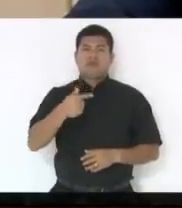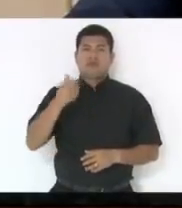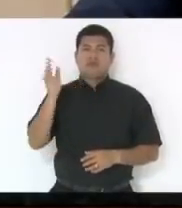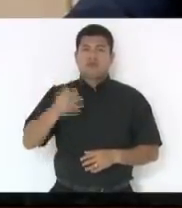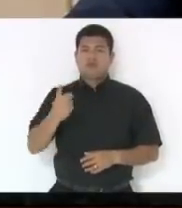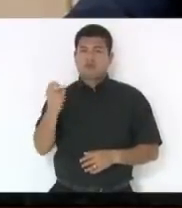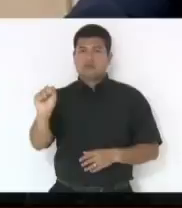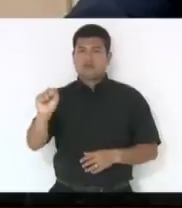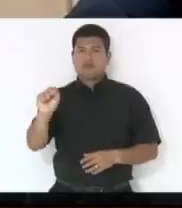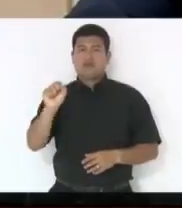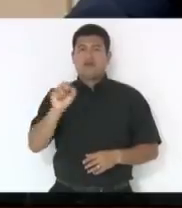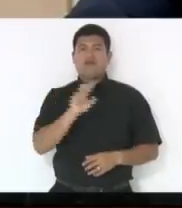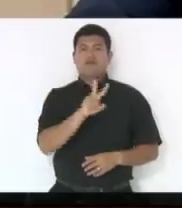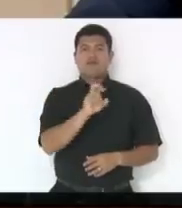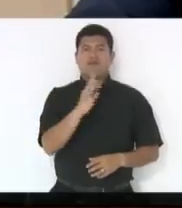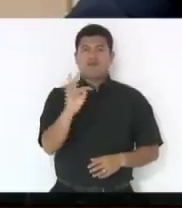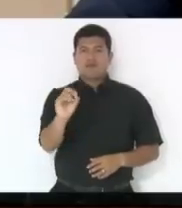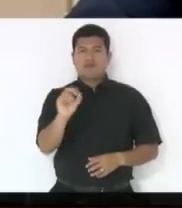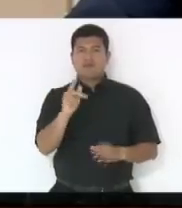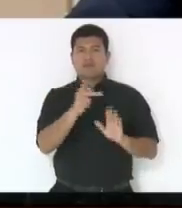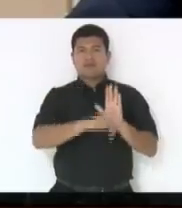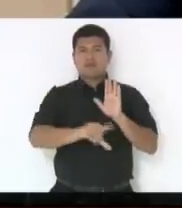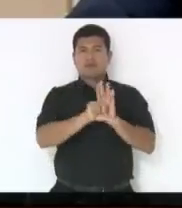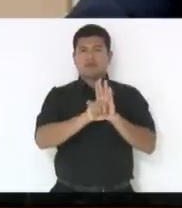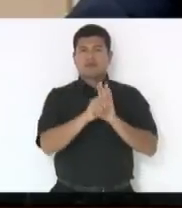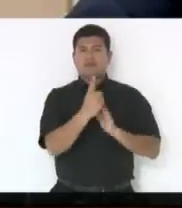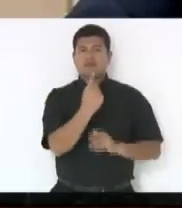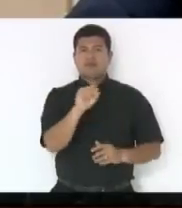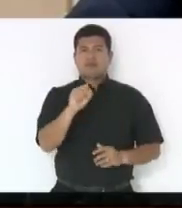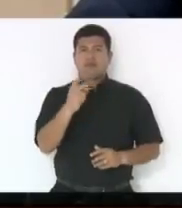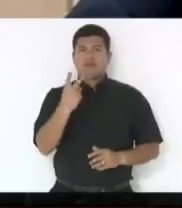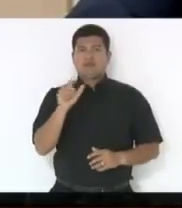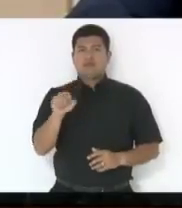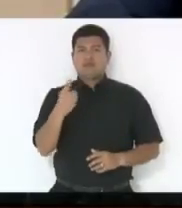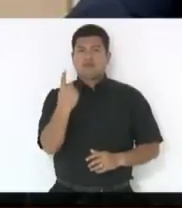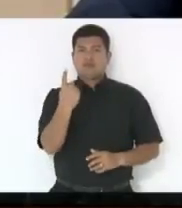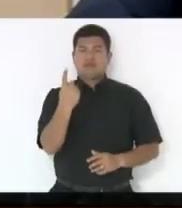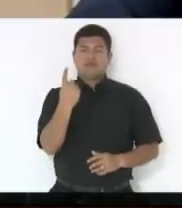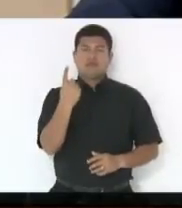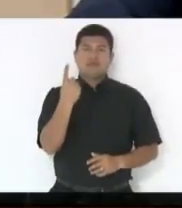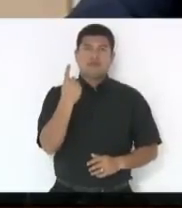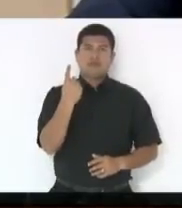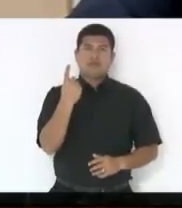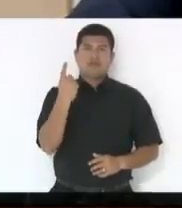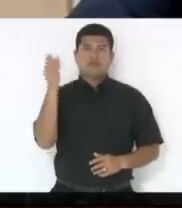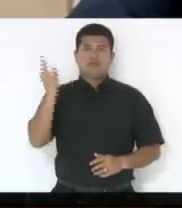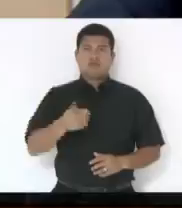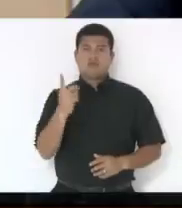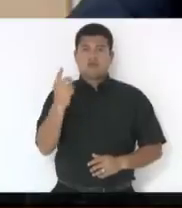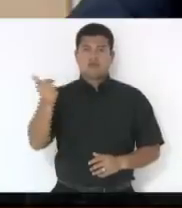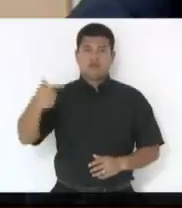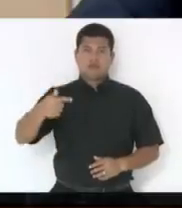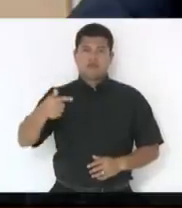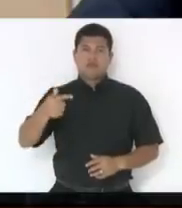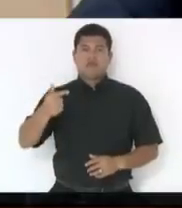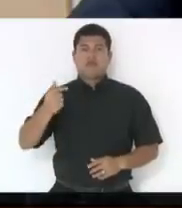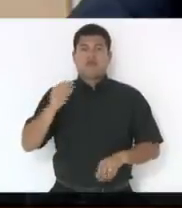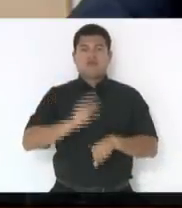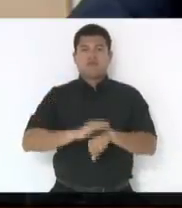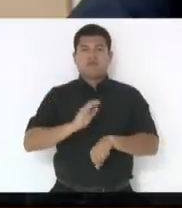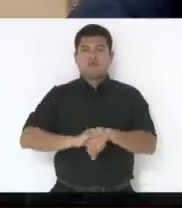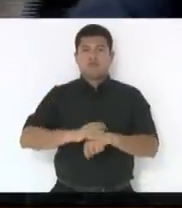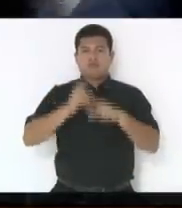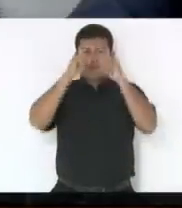veto total ao PL 182, desculpa, para 17, de autoria, deputado Nildi